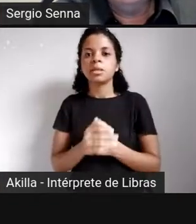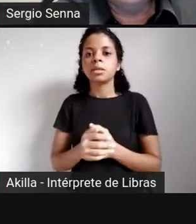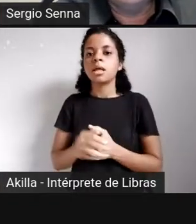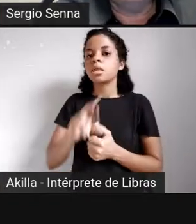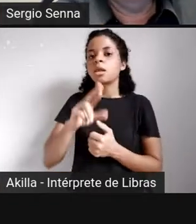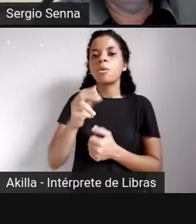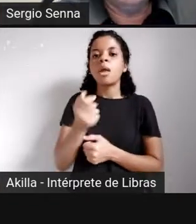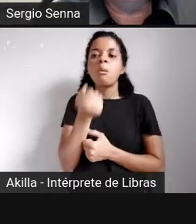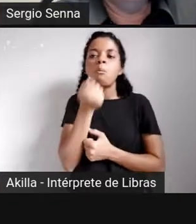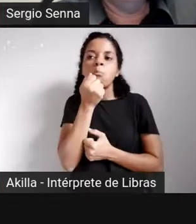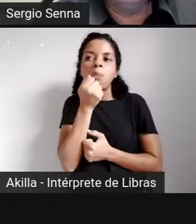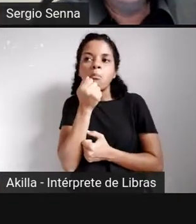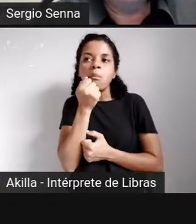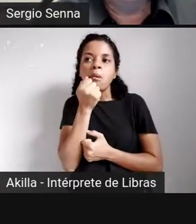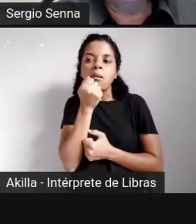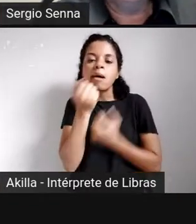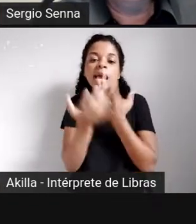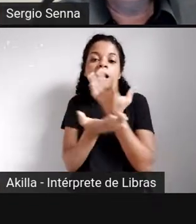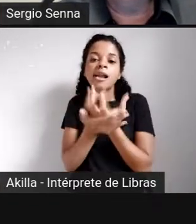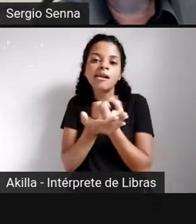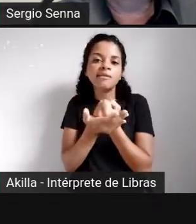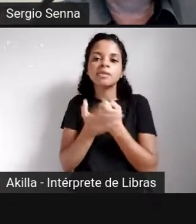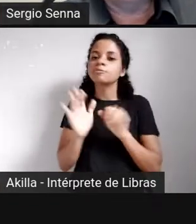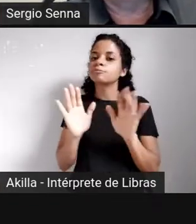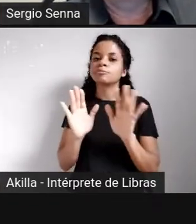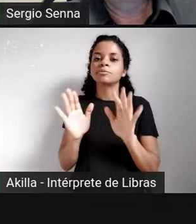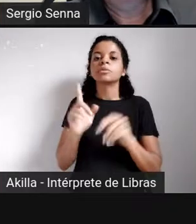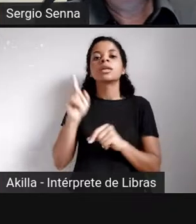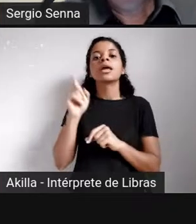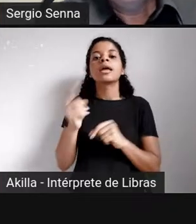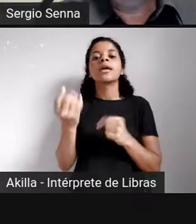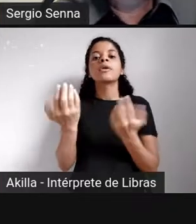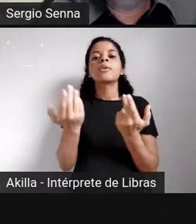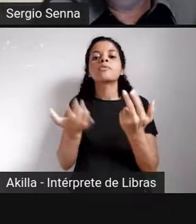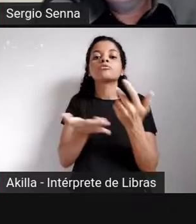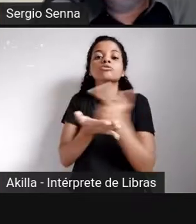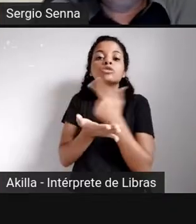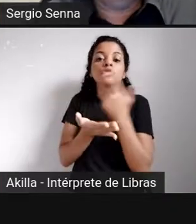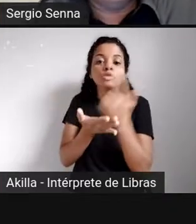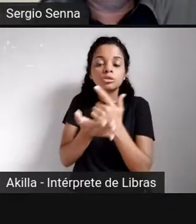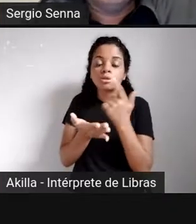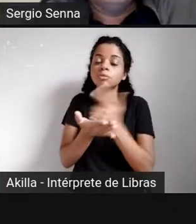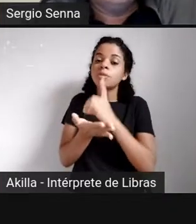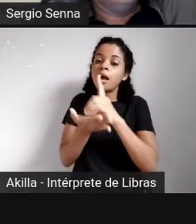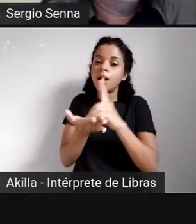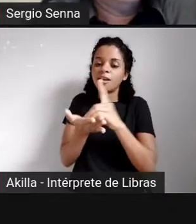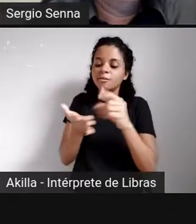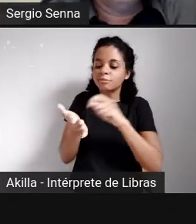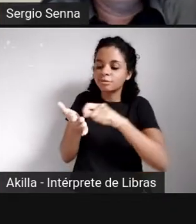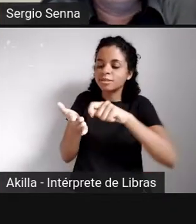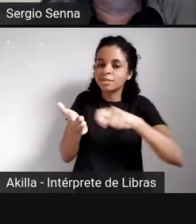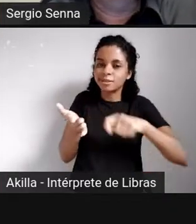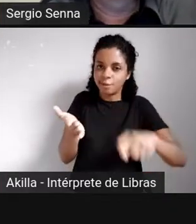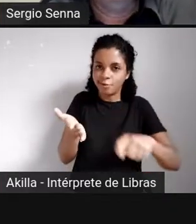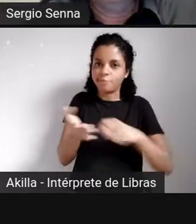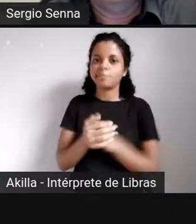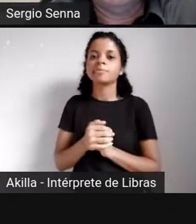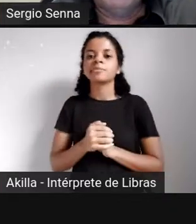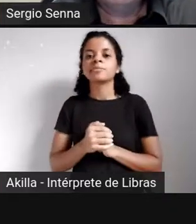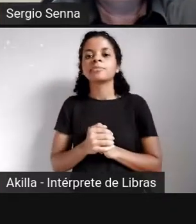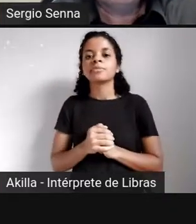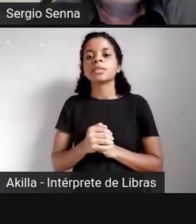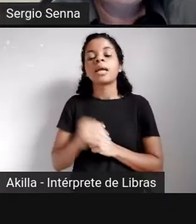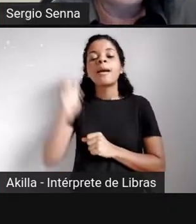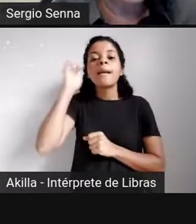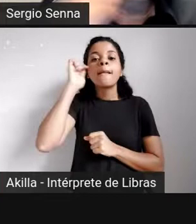um gravador. Ela é muito mais como uma Wikipedia que você vai lá e escreve. A nossa imaginação é a forma que nós temos de operar no futuro.